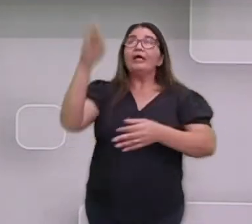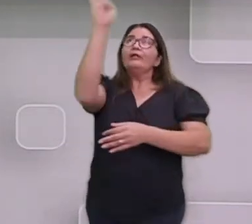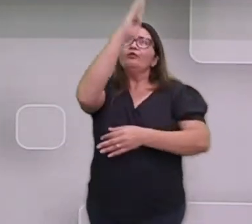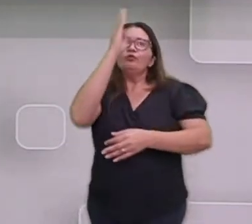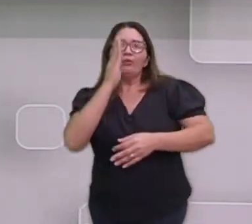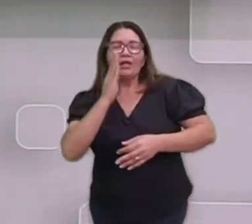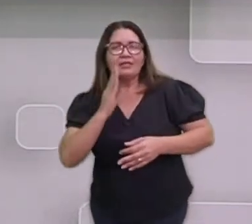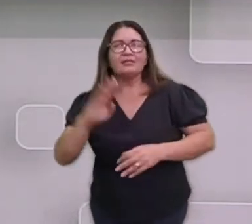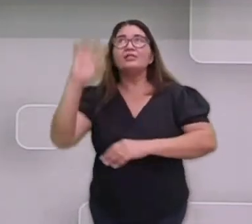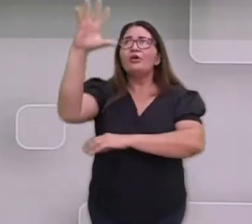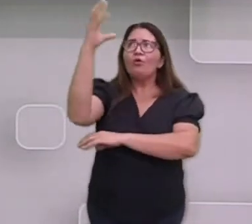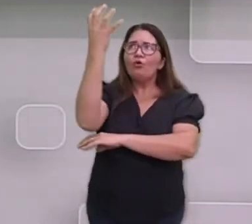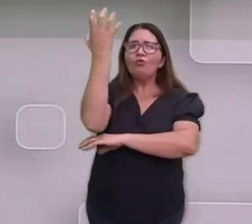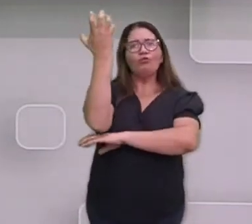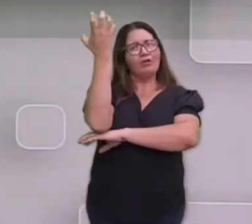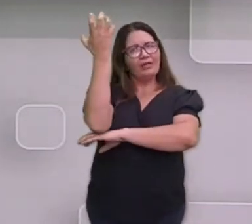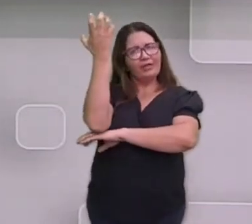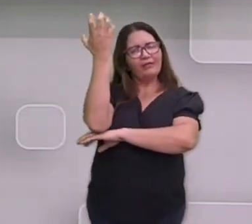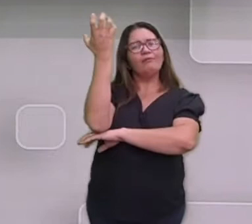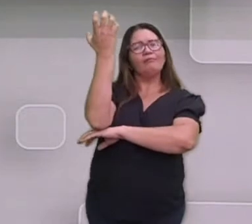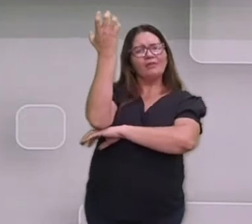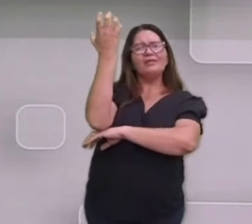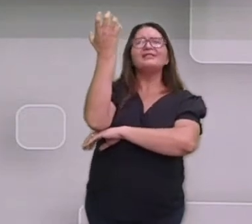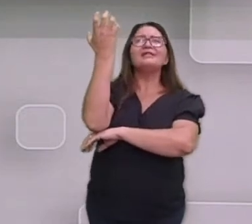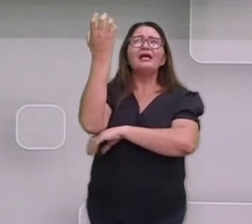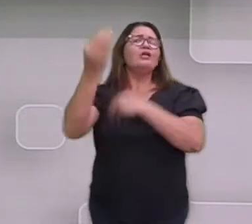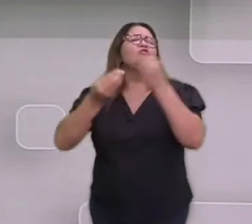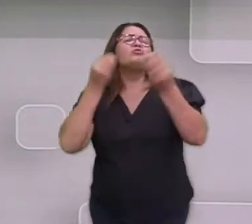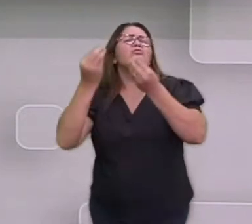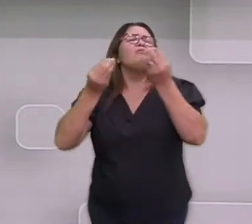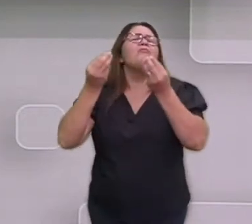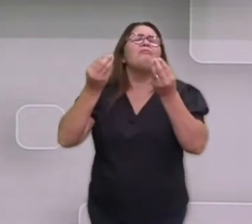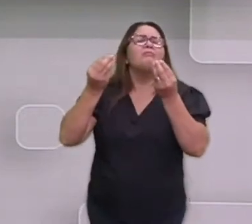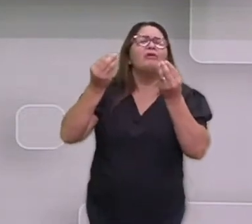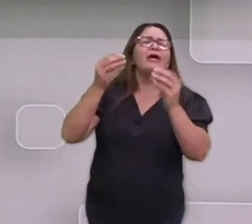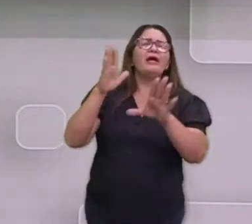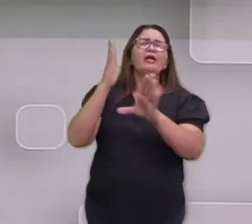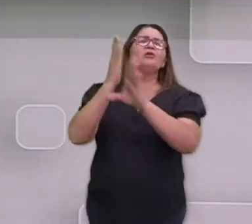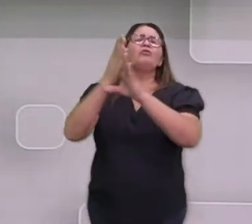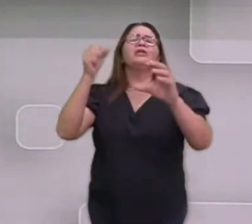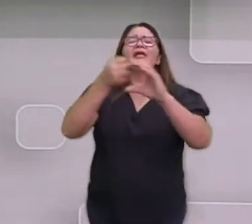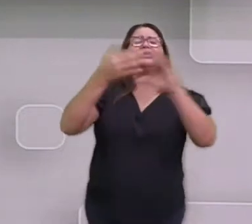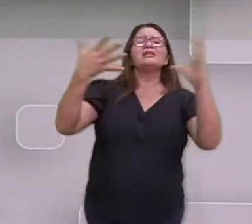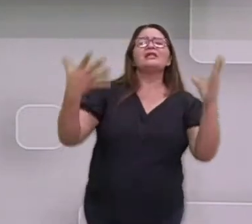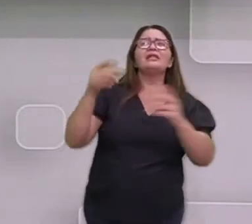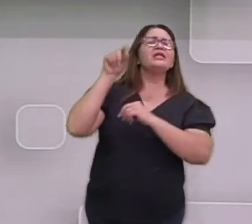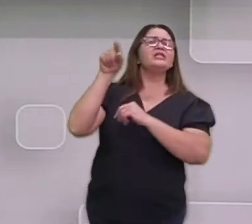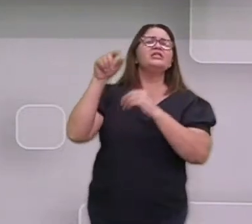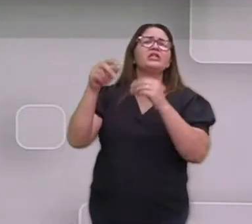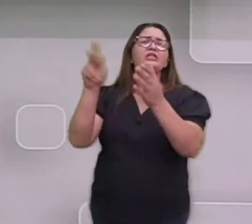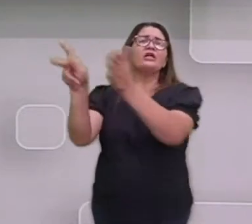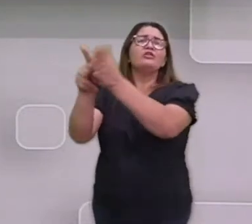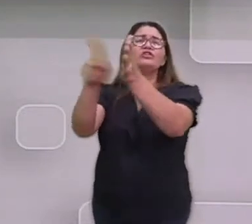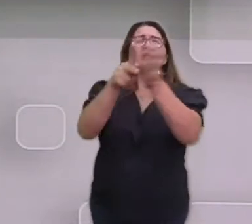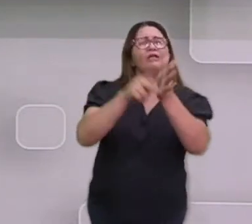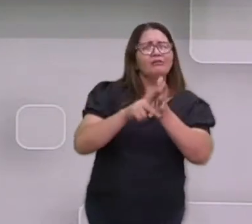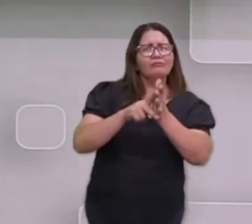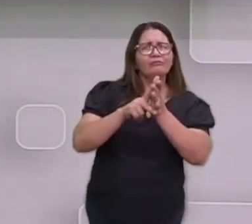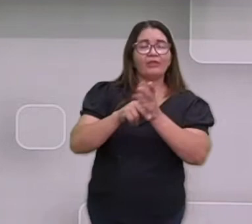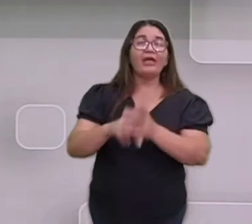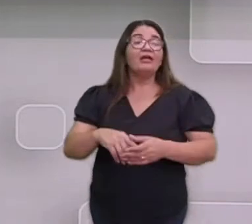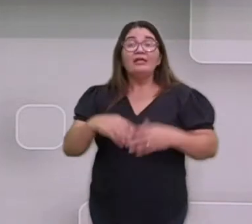clima é estabelecido após anos e anos de estudo, né? E continua essas